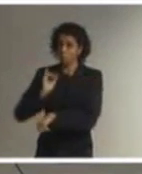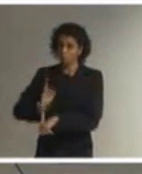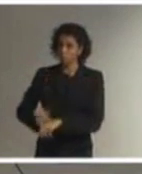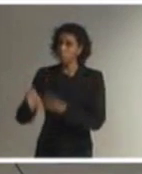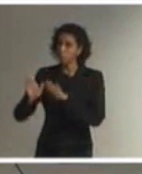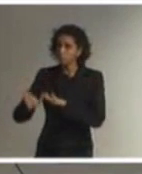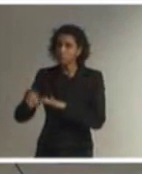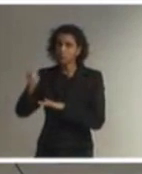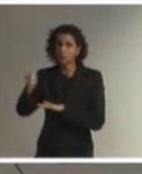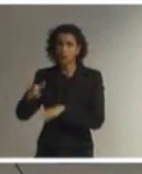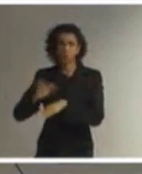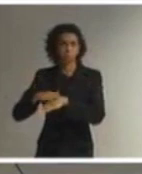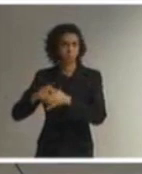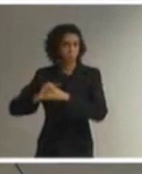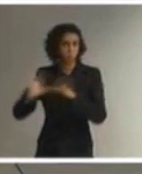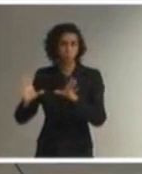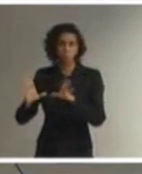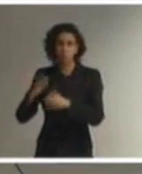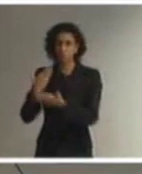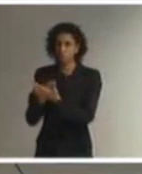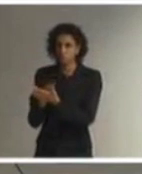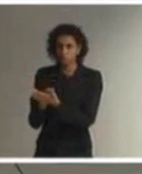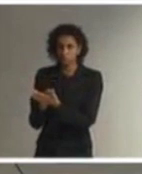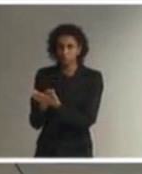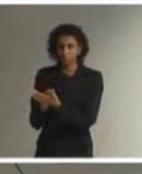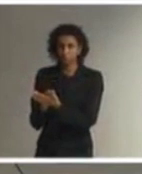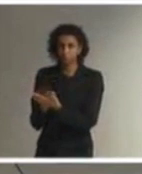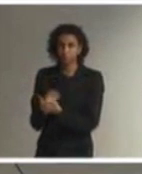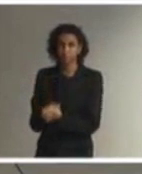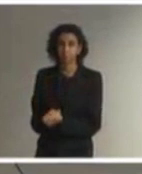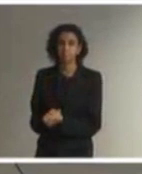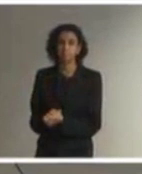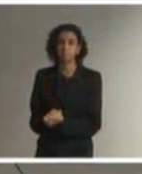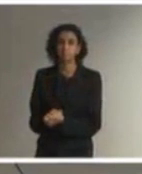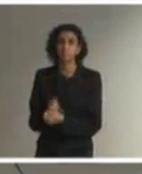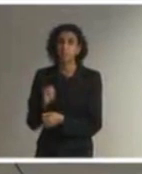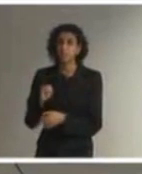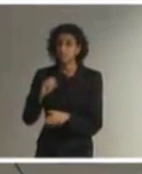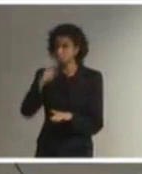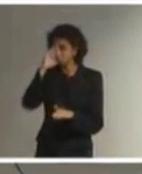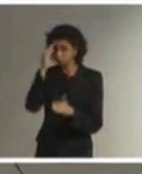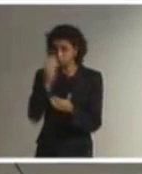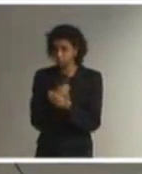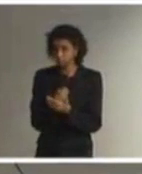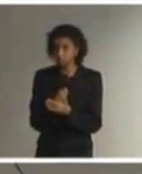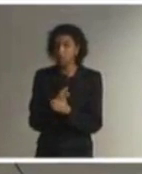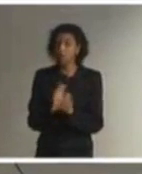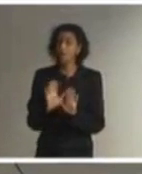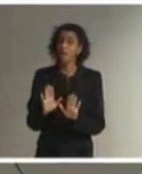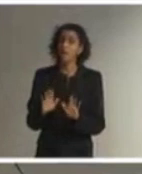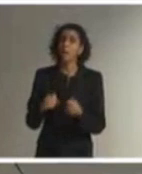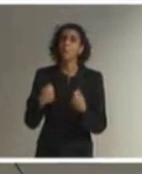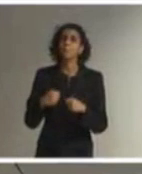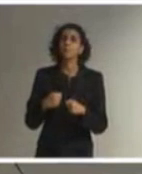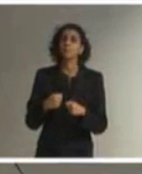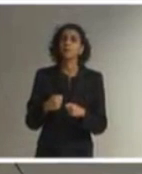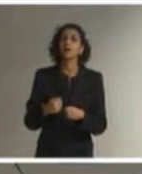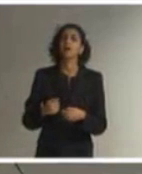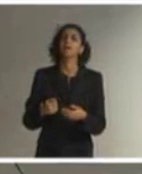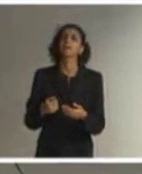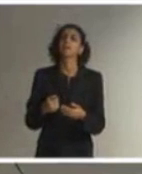com autonomia dentro da escola. Caso contrário, há um chamamento, há, então, a abertura de um